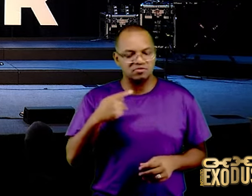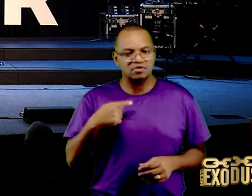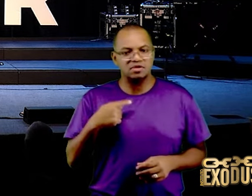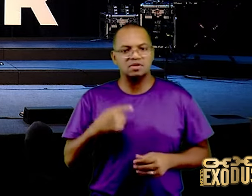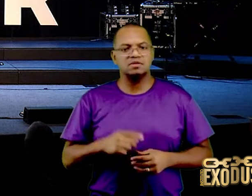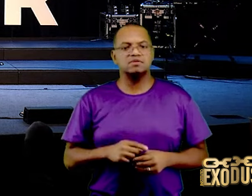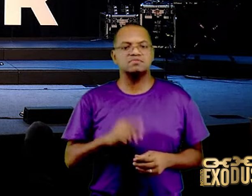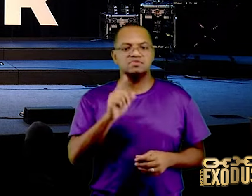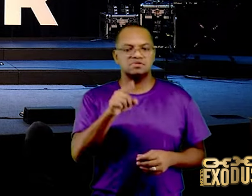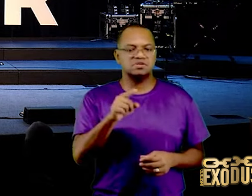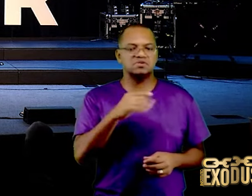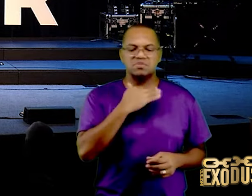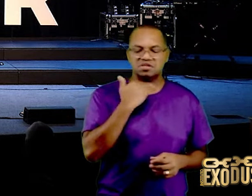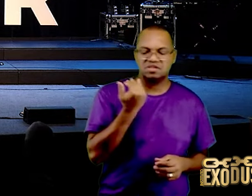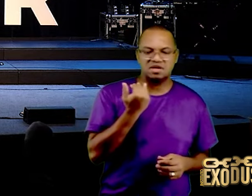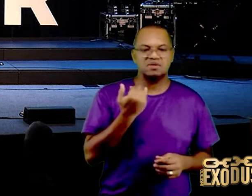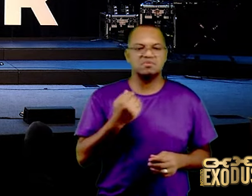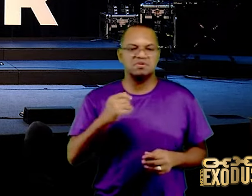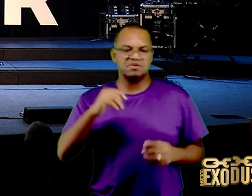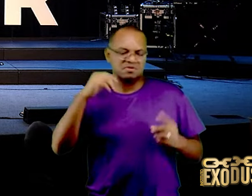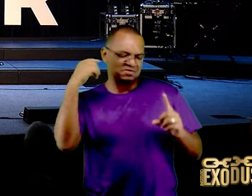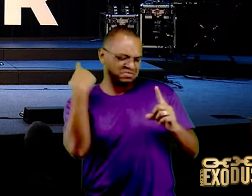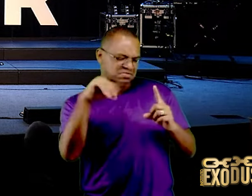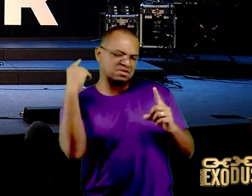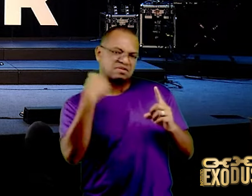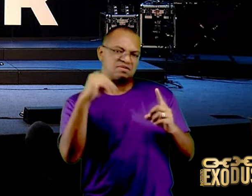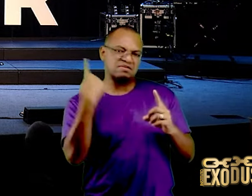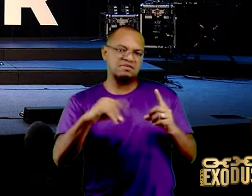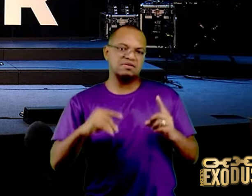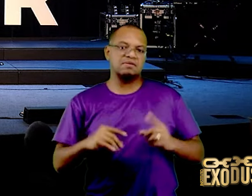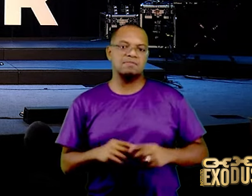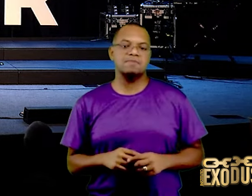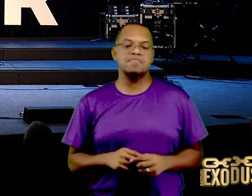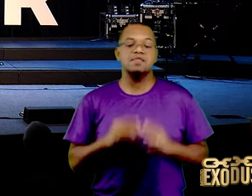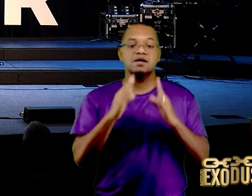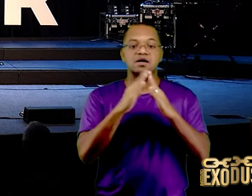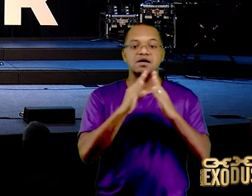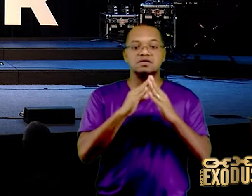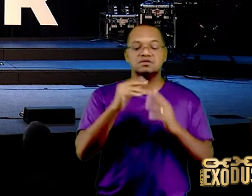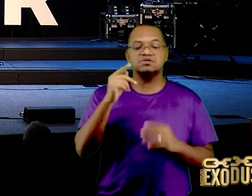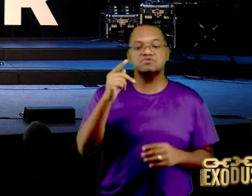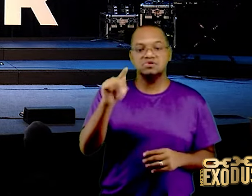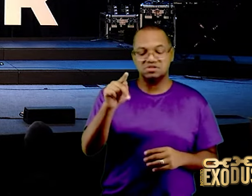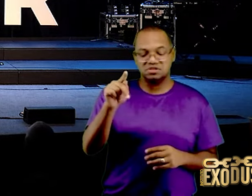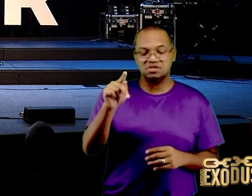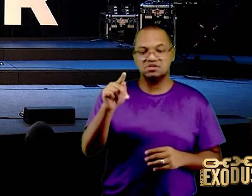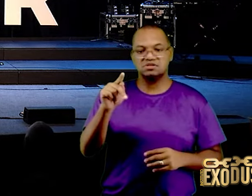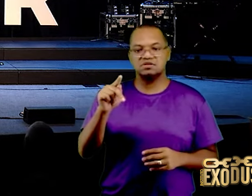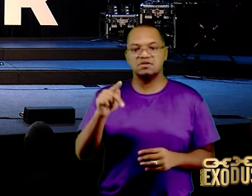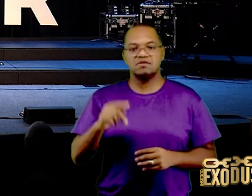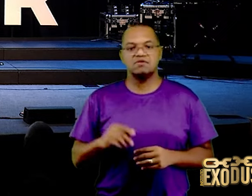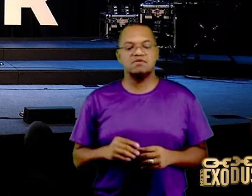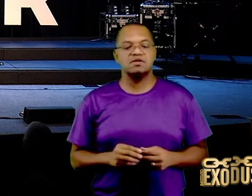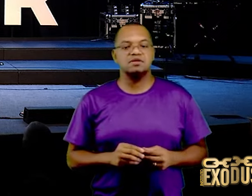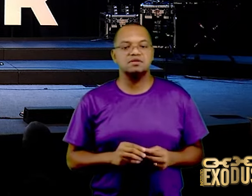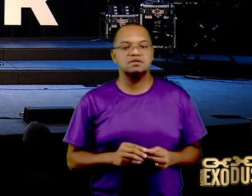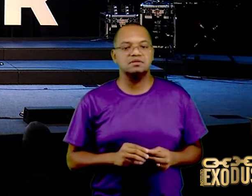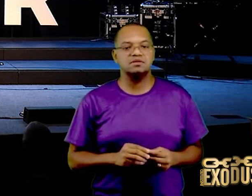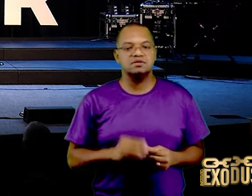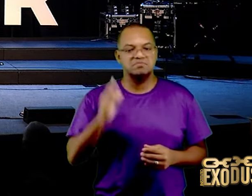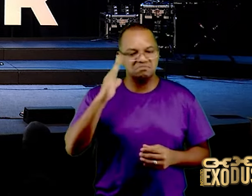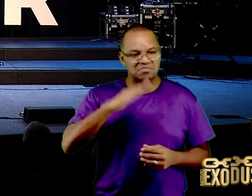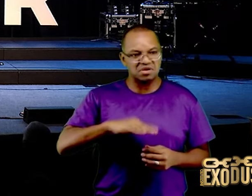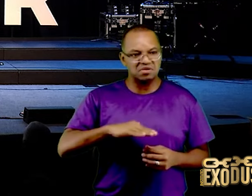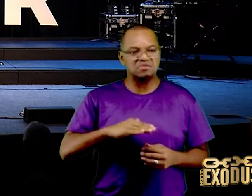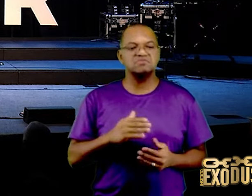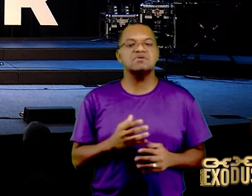crucificaram, a casa de vocês vai ficar deserta, eu vou embora, até que de gás, bendito que